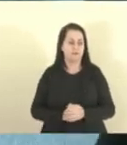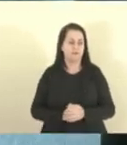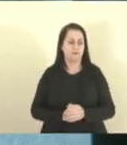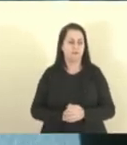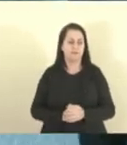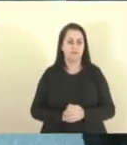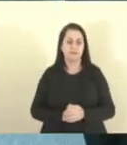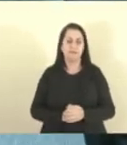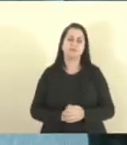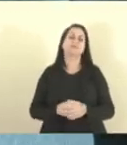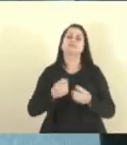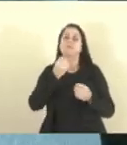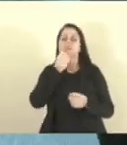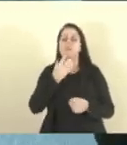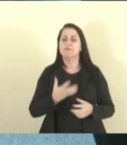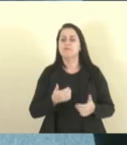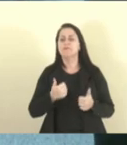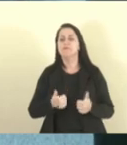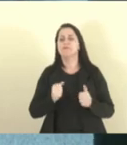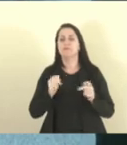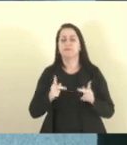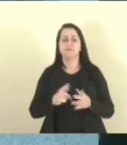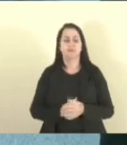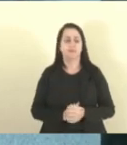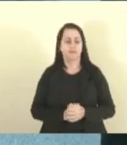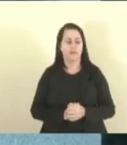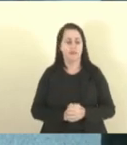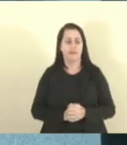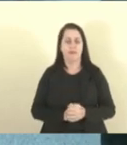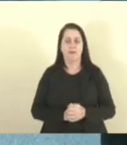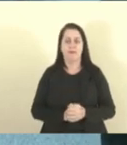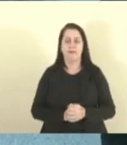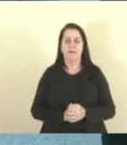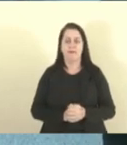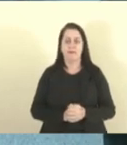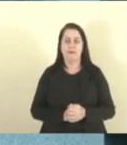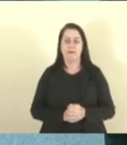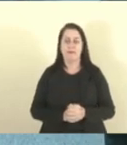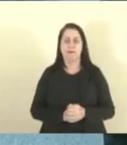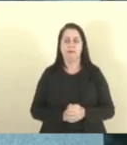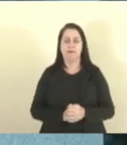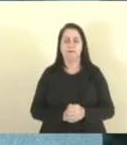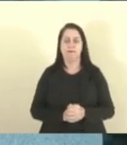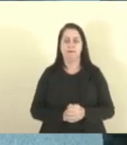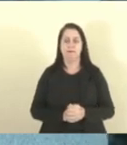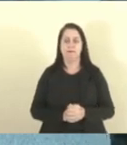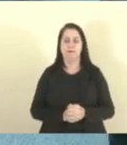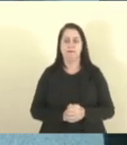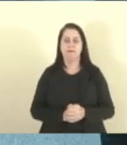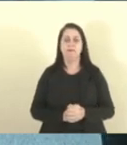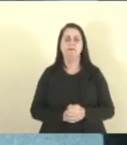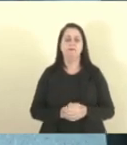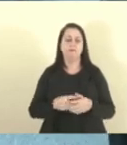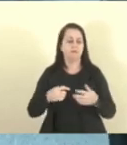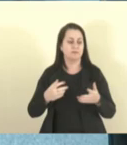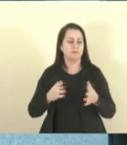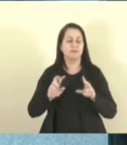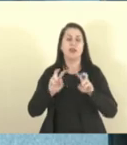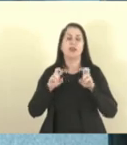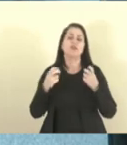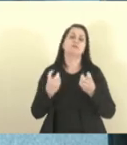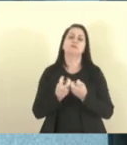Muito bem, deputado José Esmeralda, Davi Diniz. Presidente, Tiago, pela ordem. Pela ordem, presidente da Comissão